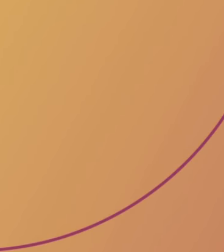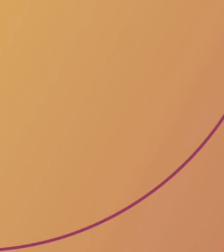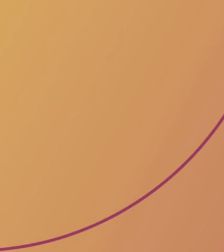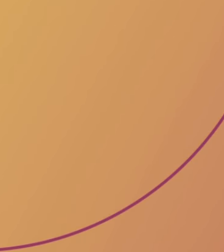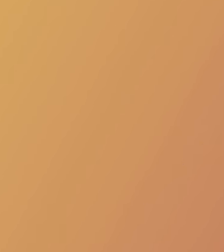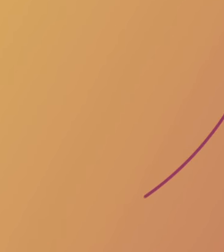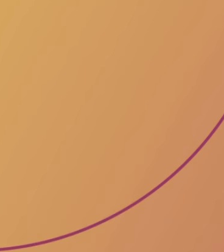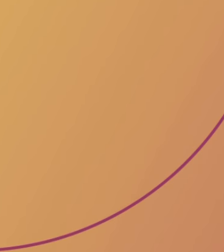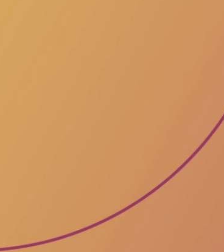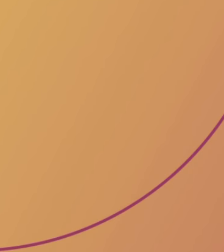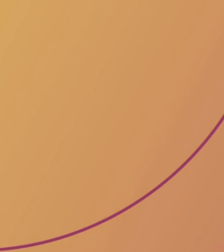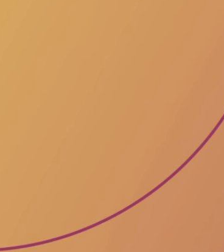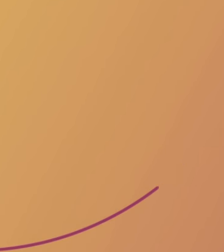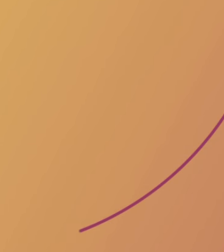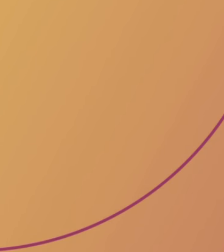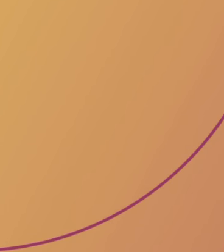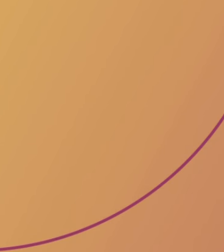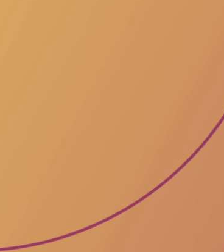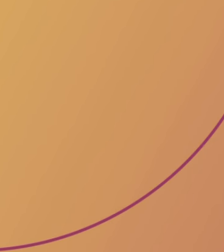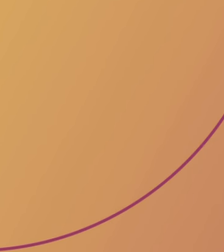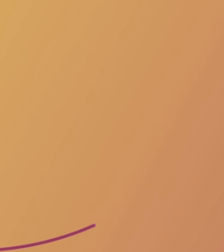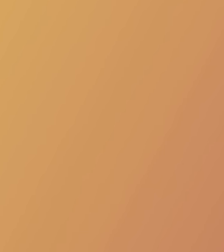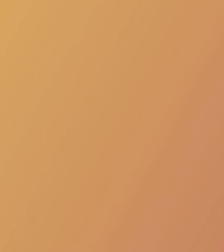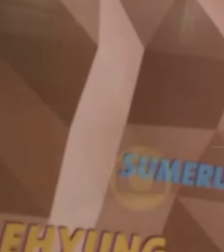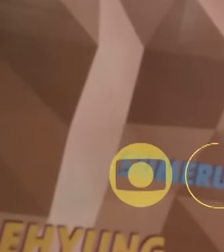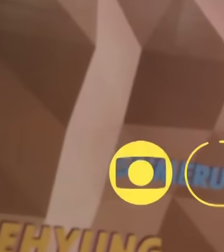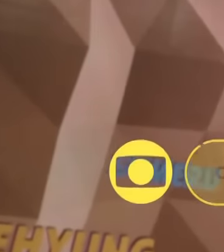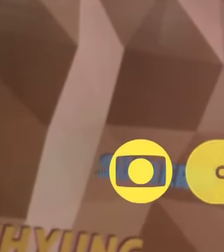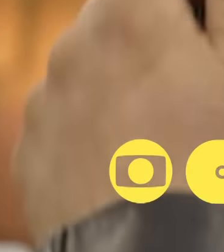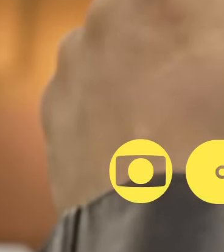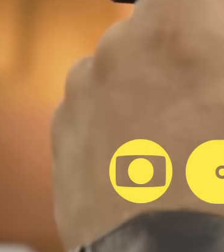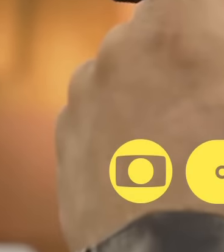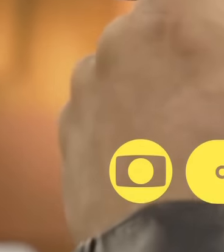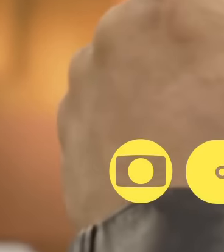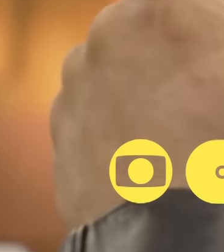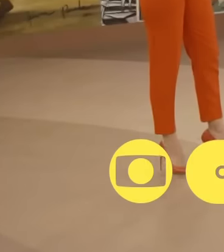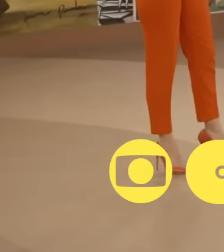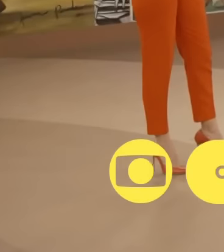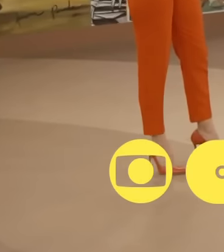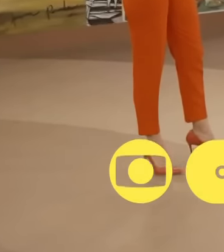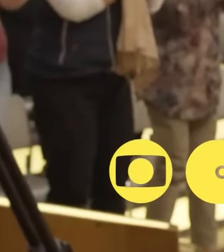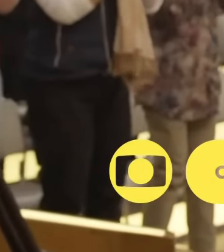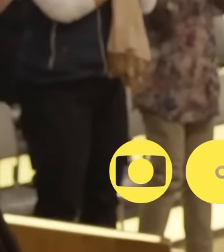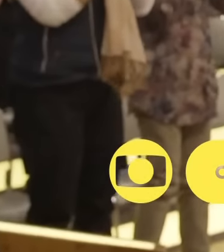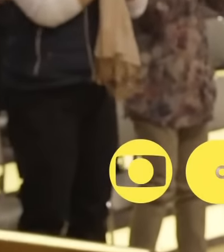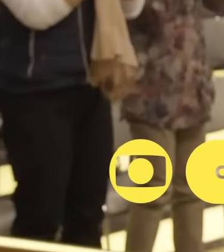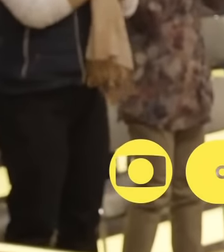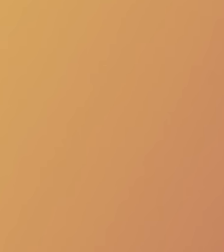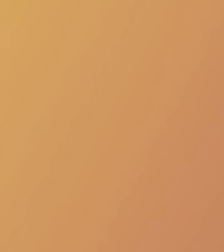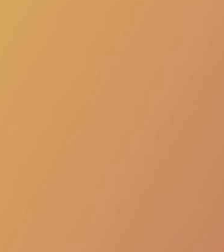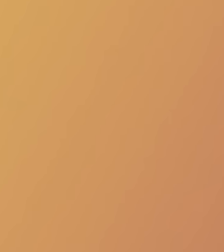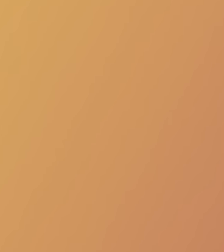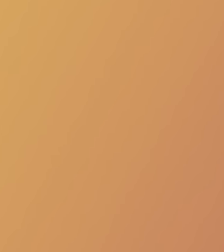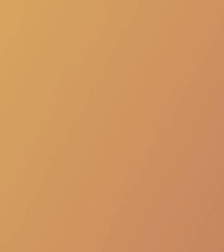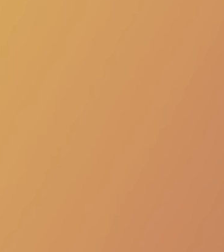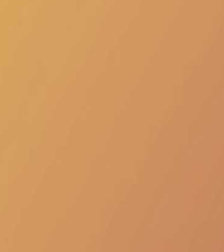Quer música boa, papo bom e ótima companhia? É só chegar praquele encontro com Patrícia Poeta.